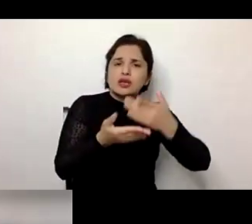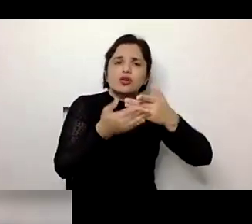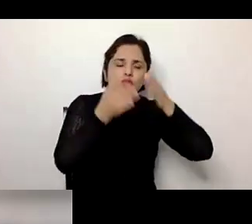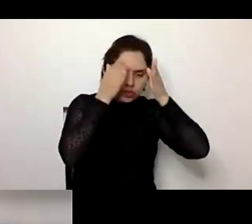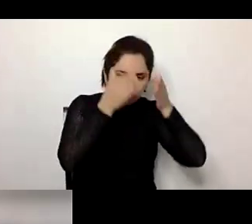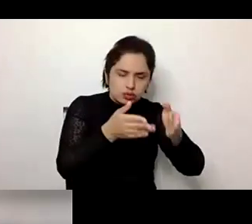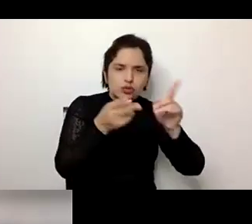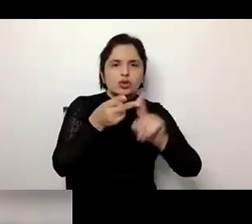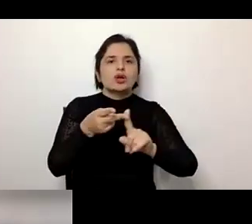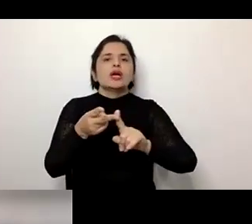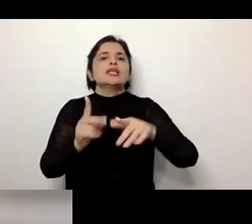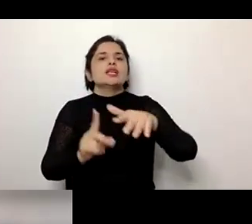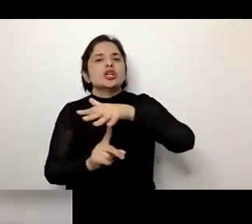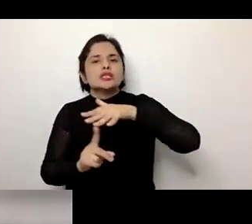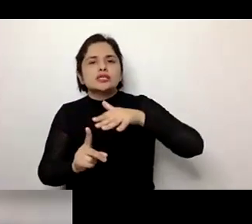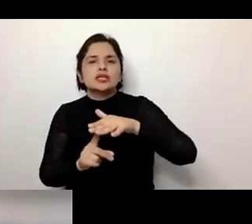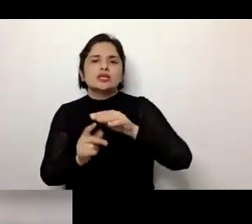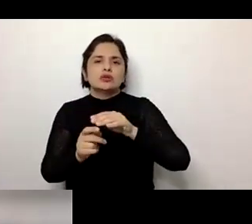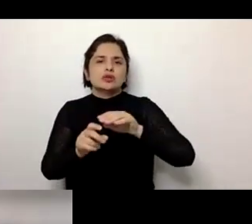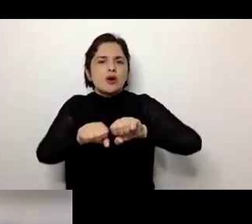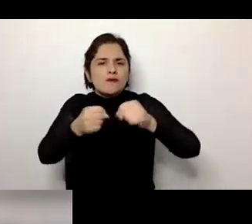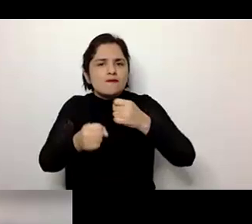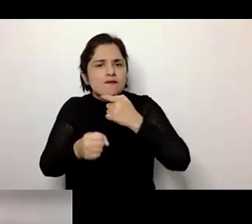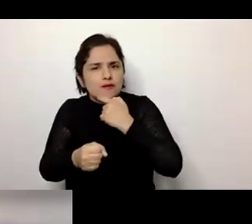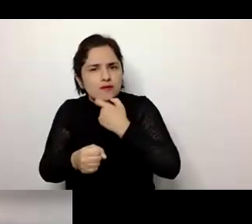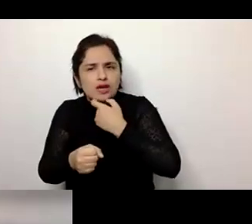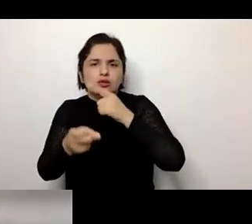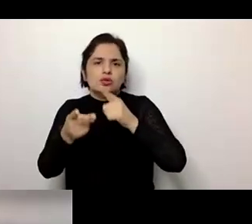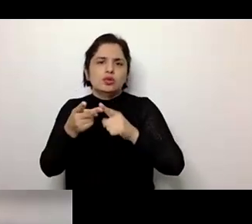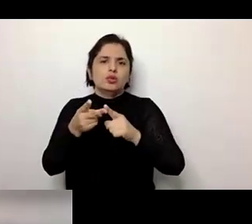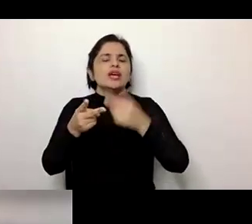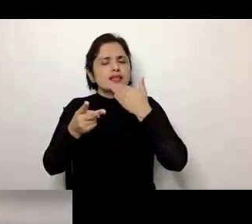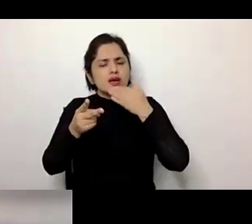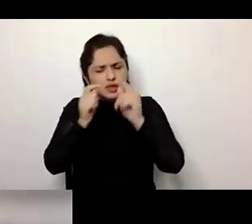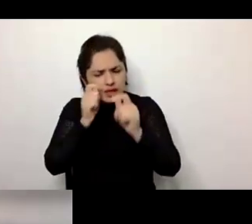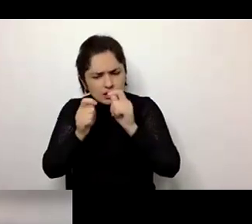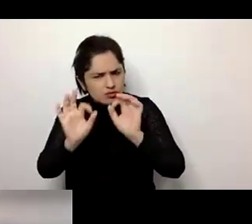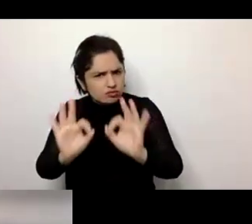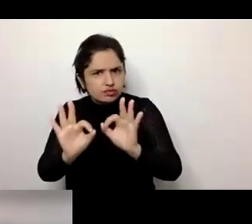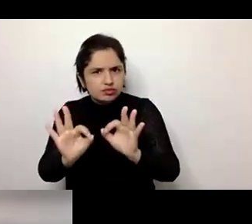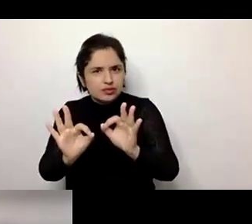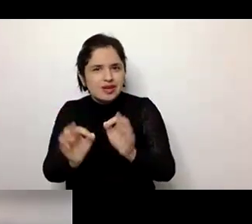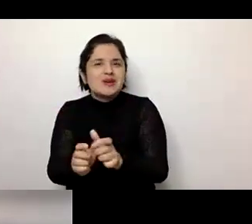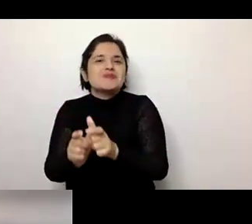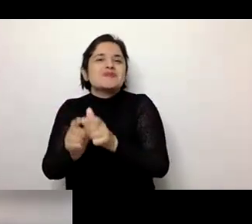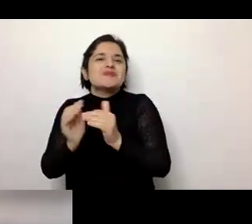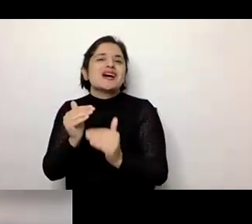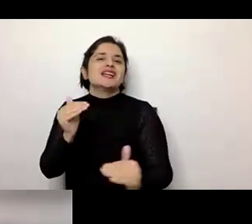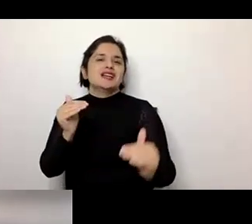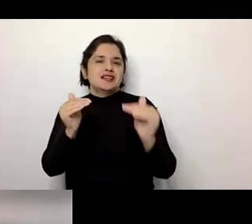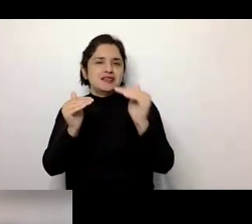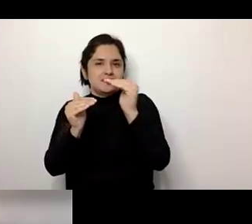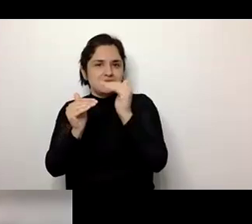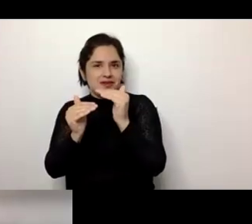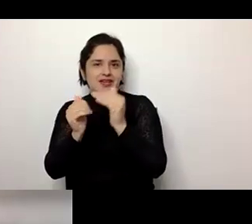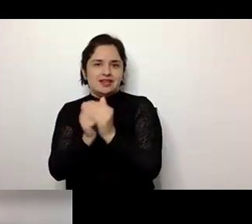condição ali, uma fratura, também foi feito o tratamento adequado, ele vai ter uma condição melhor